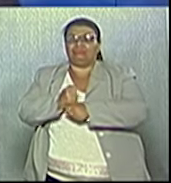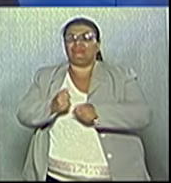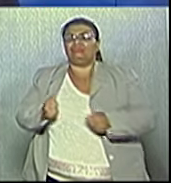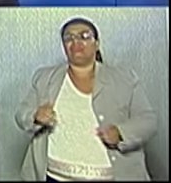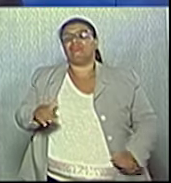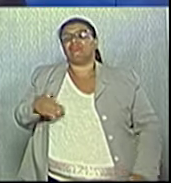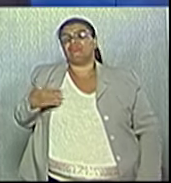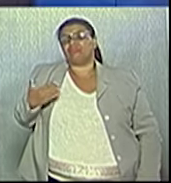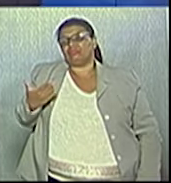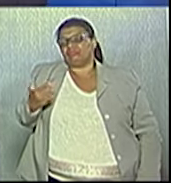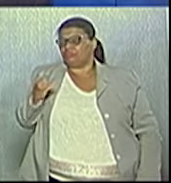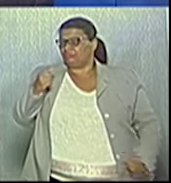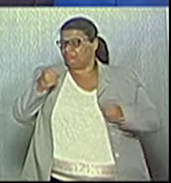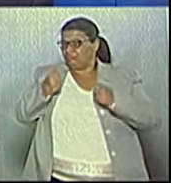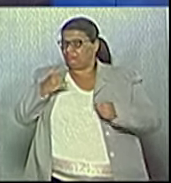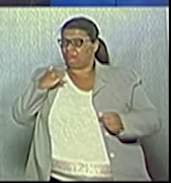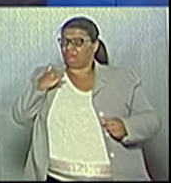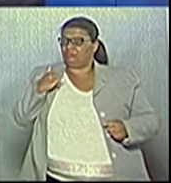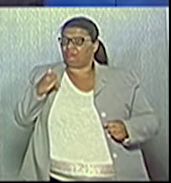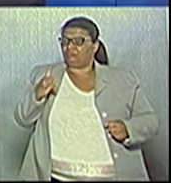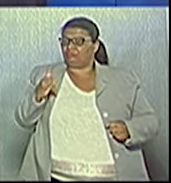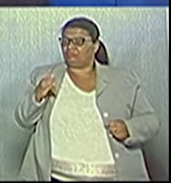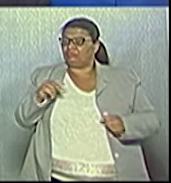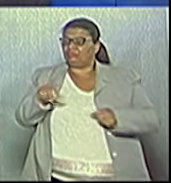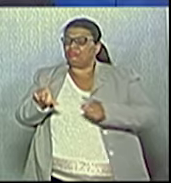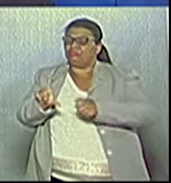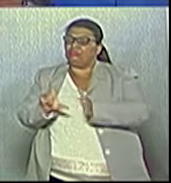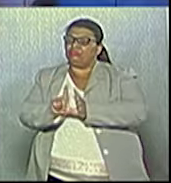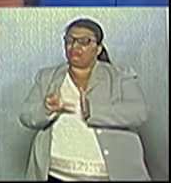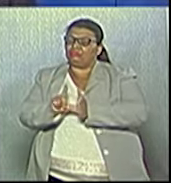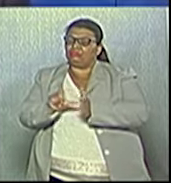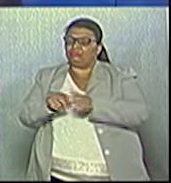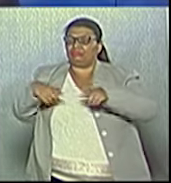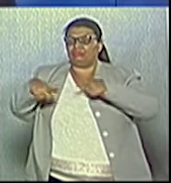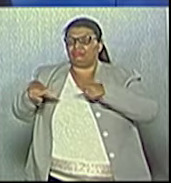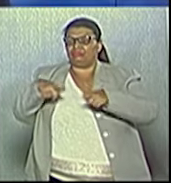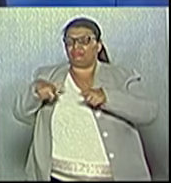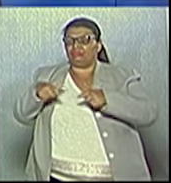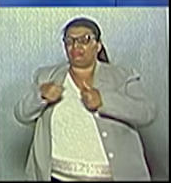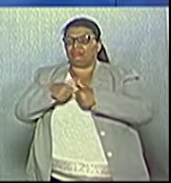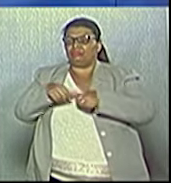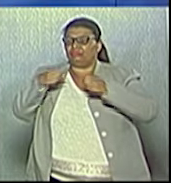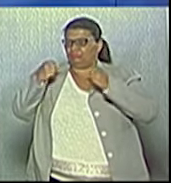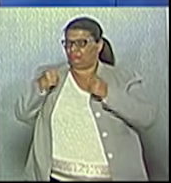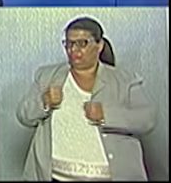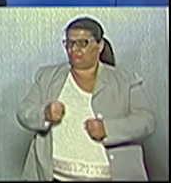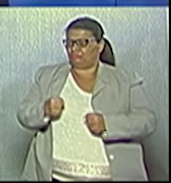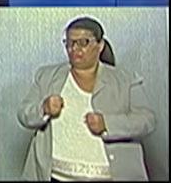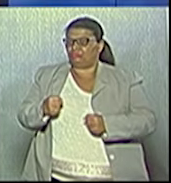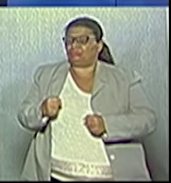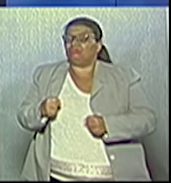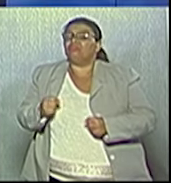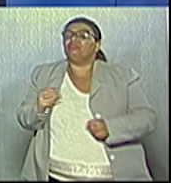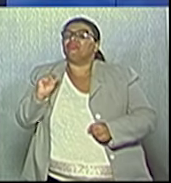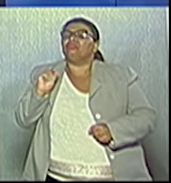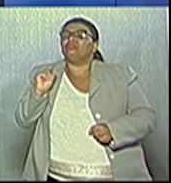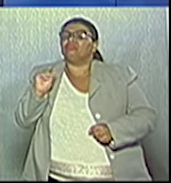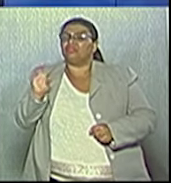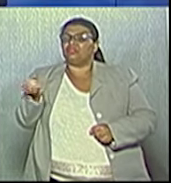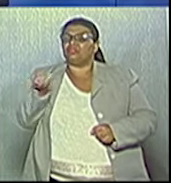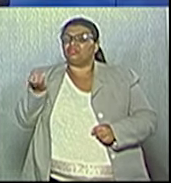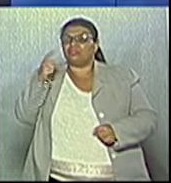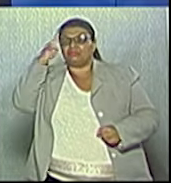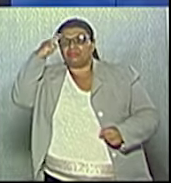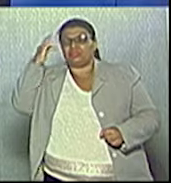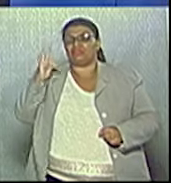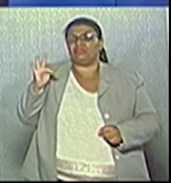Então, o senhor poderia falar, sim, na sua legenda de trabalho. Estamos preparados para o grande desafio. Quais são esses desafios,